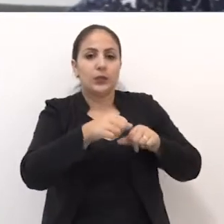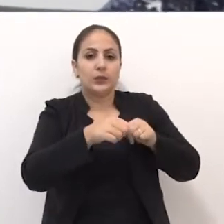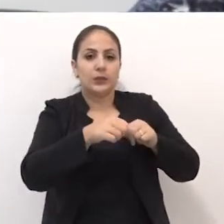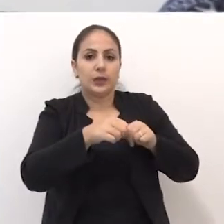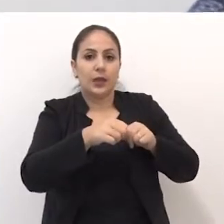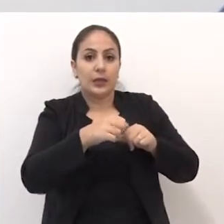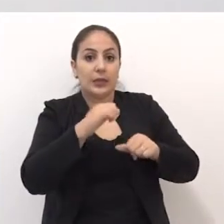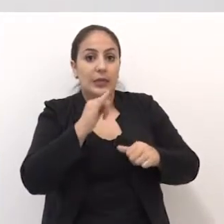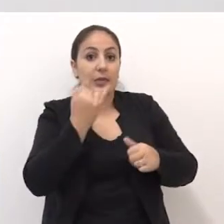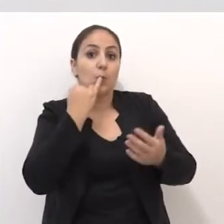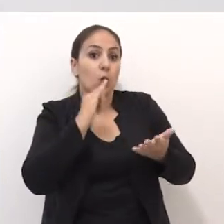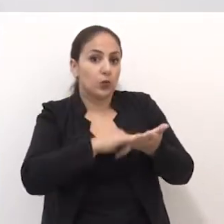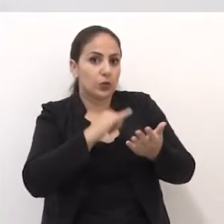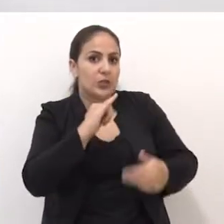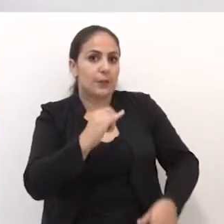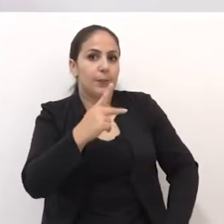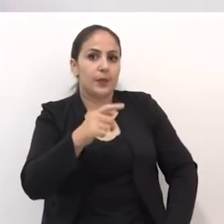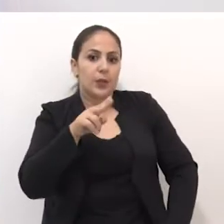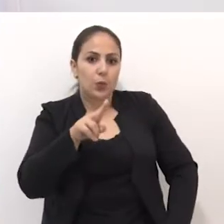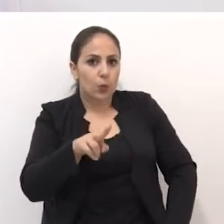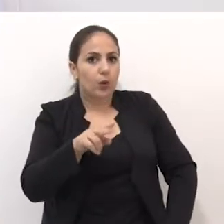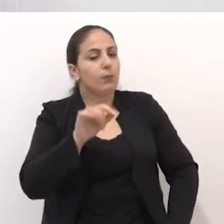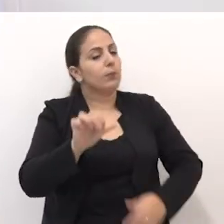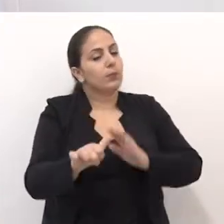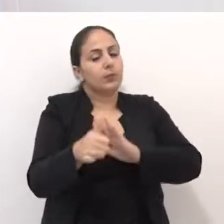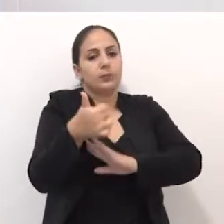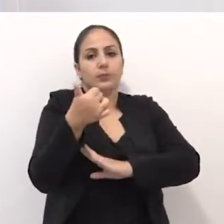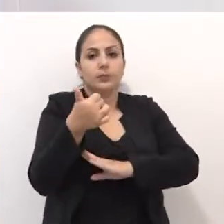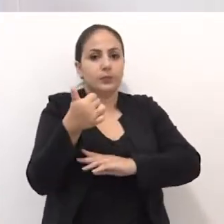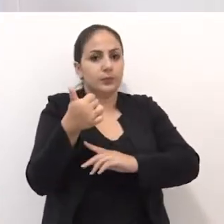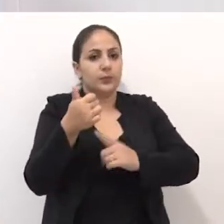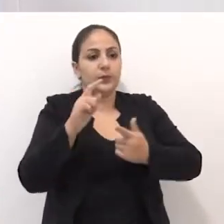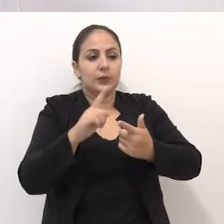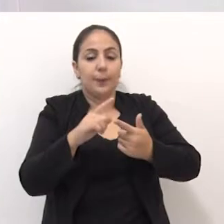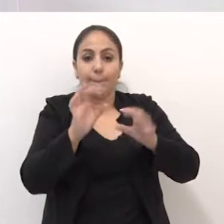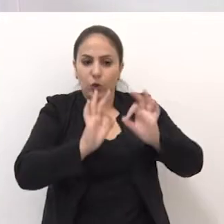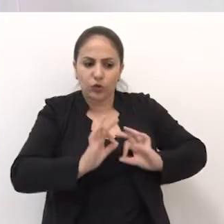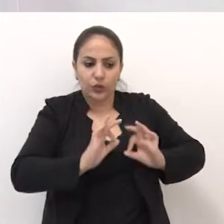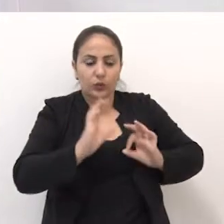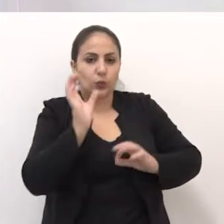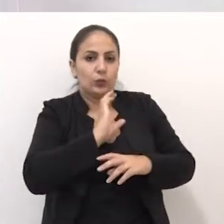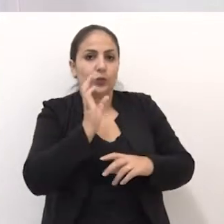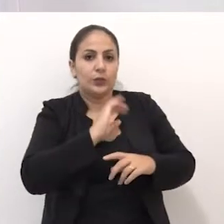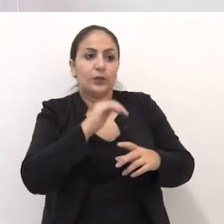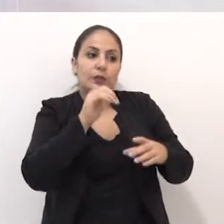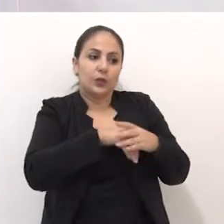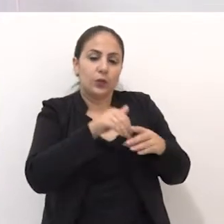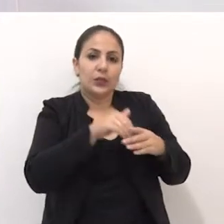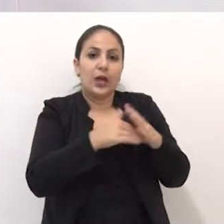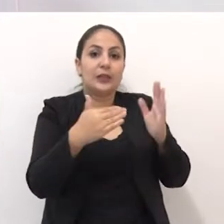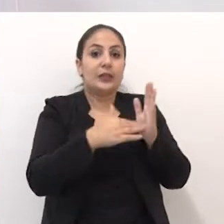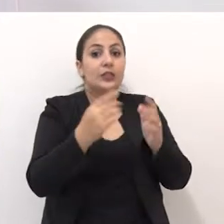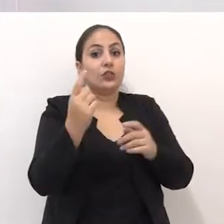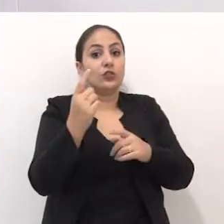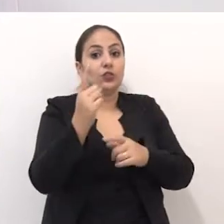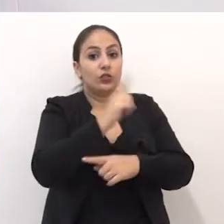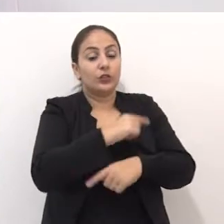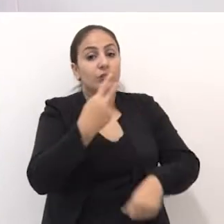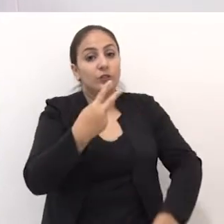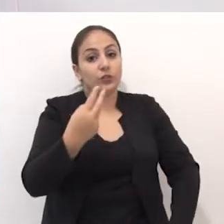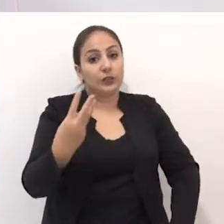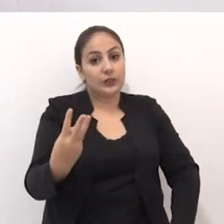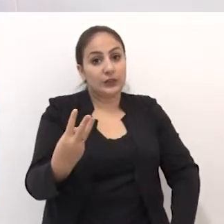IPTU é a primeira. Inclusive, como o projeto veio com o regime de urgência, ele deverá ser votado até dia 23 de abril.